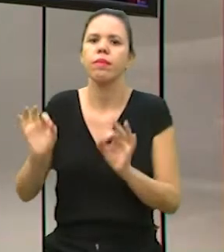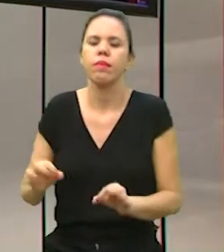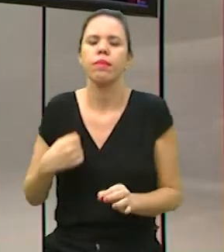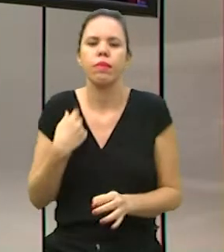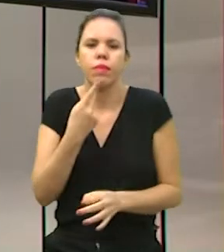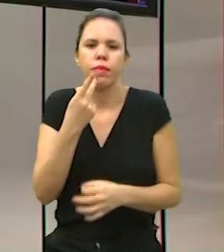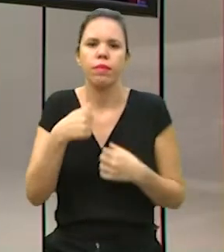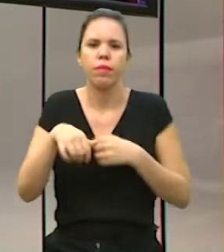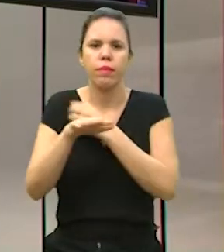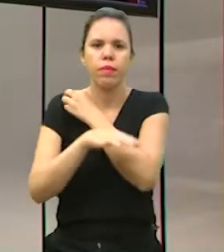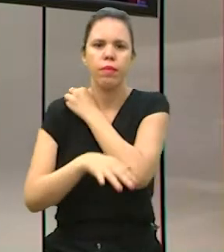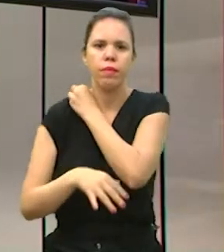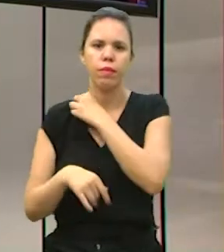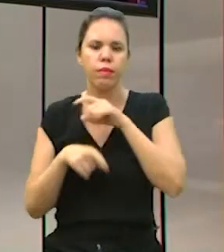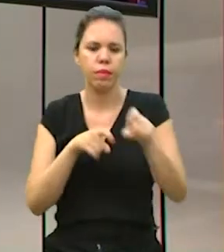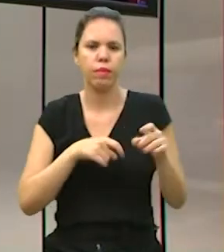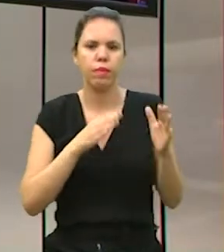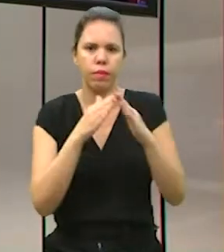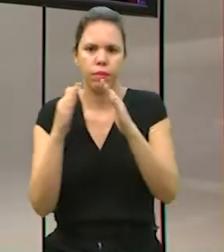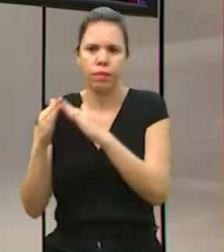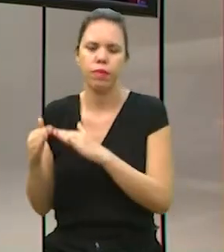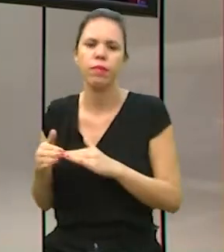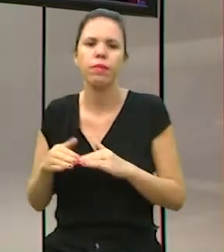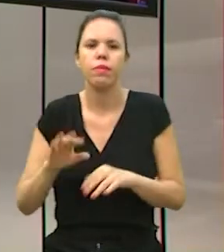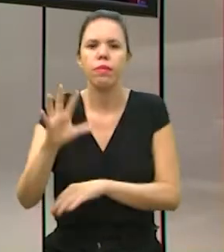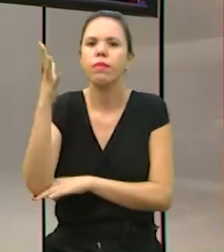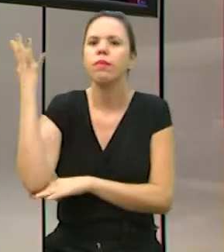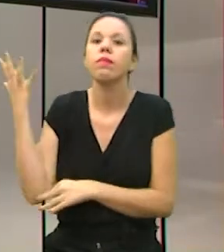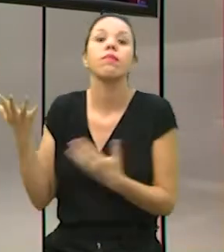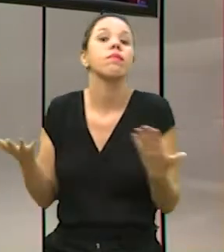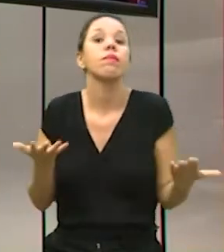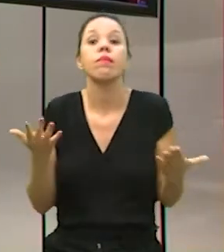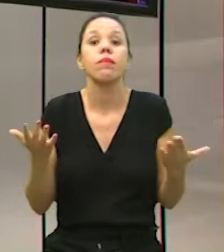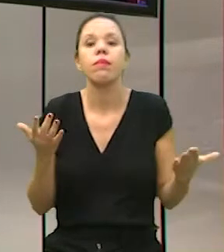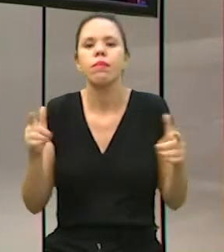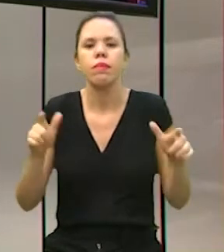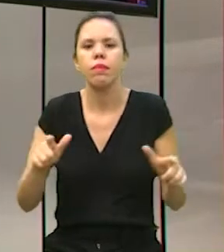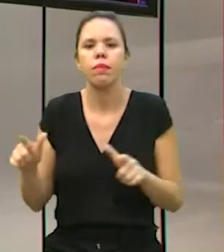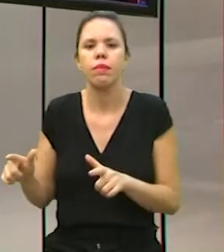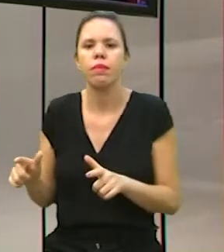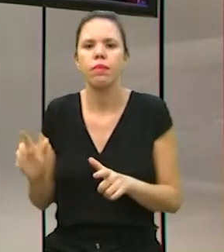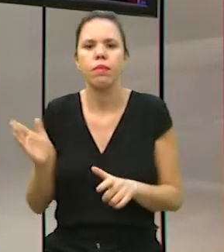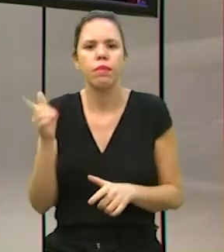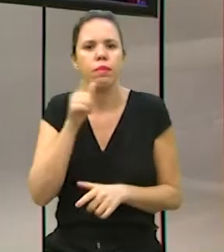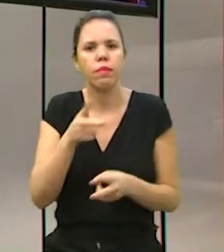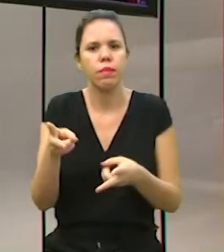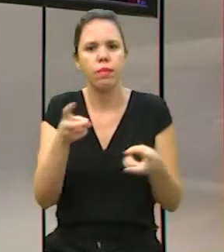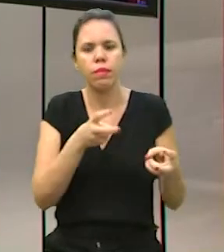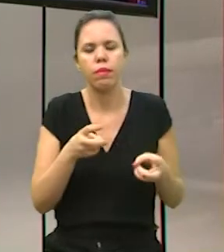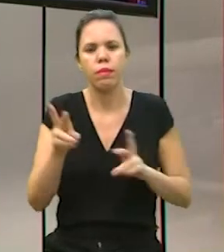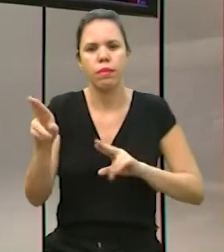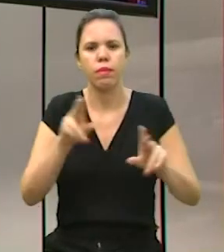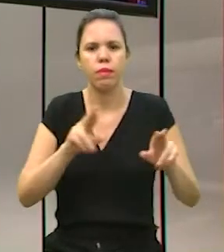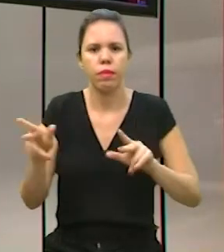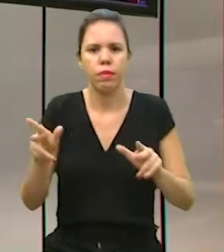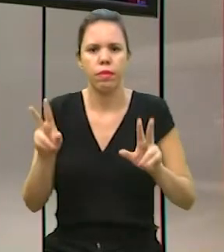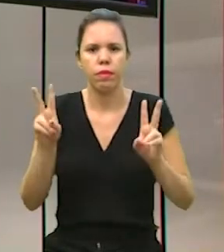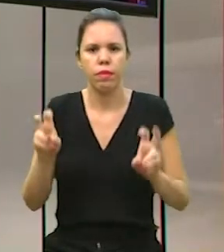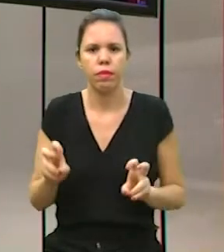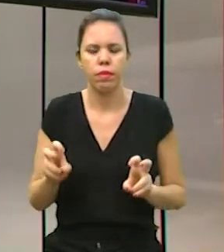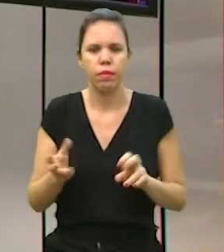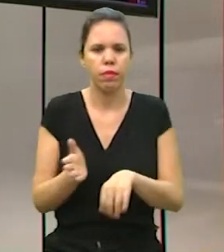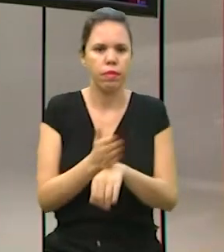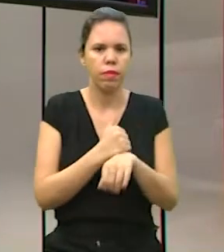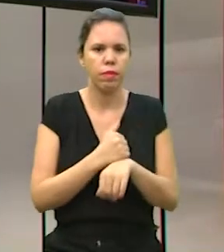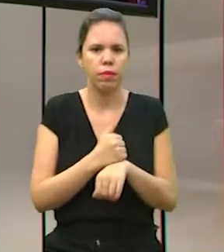exatamente a gente está falando? Áreas urbanizadas, áreas de natureza? Em quais pontos aí a gente já consegue observar essa diferença em